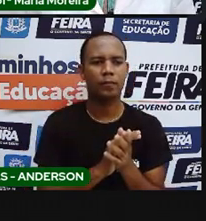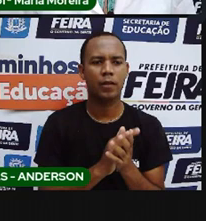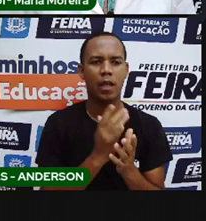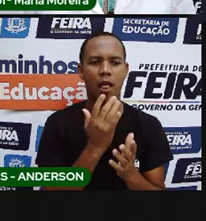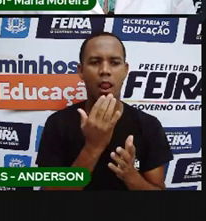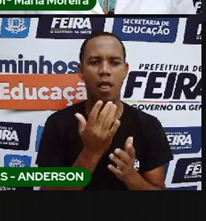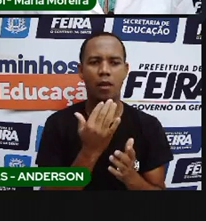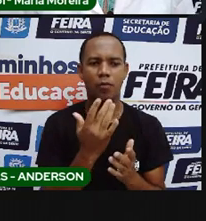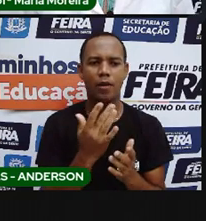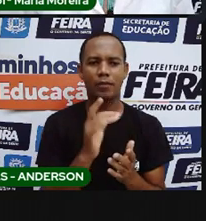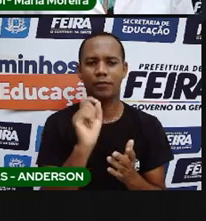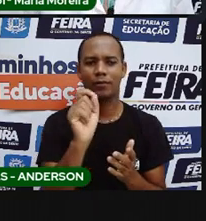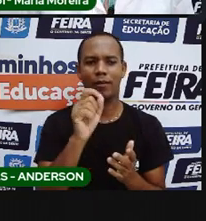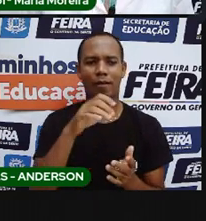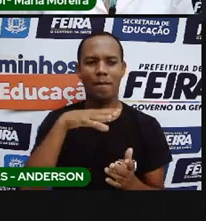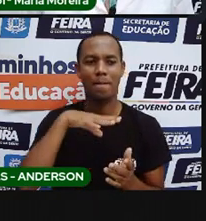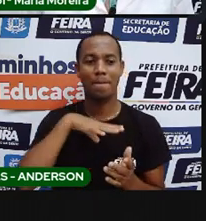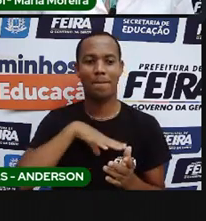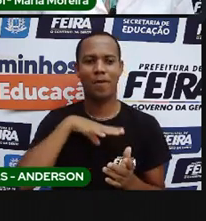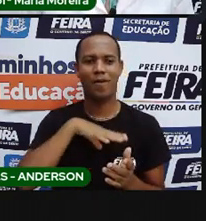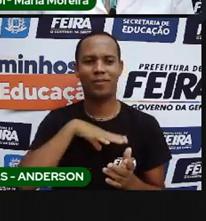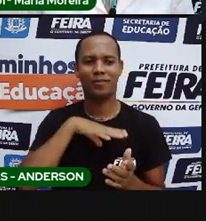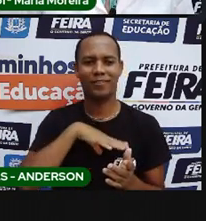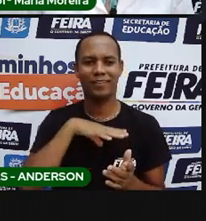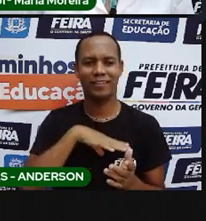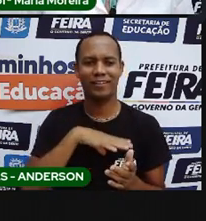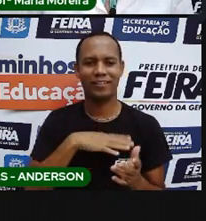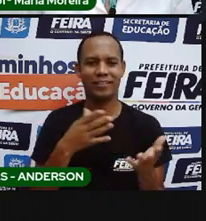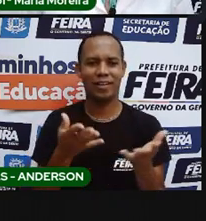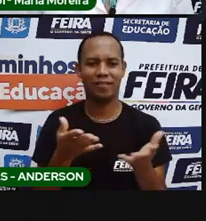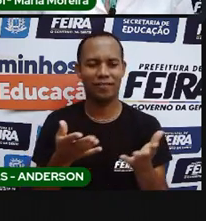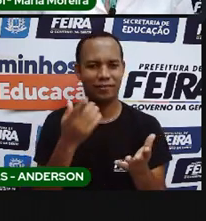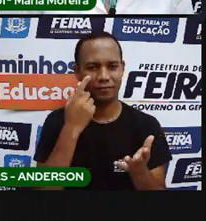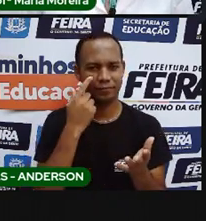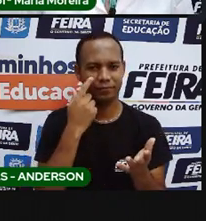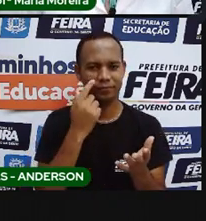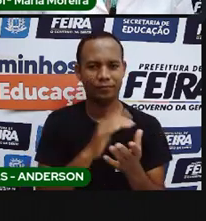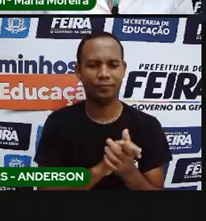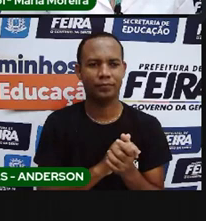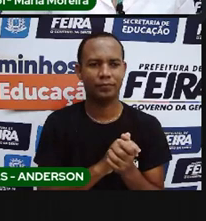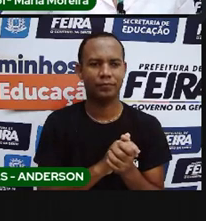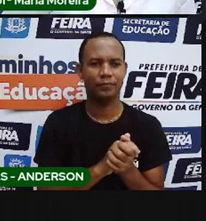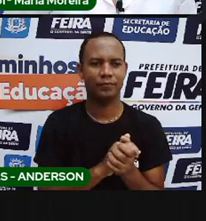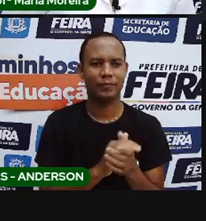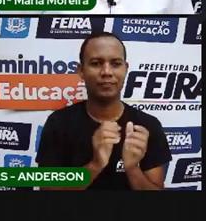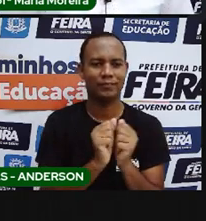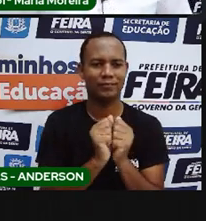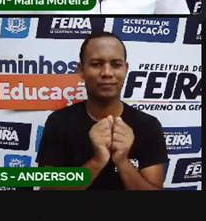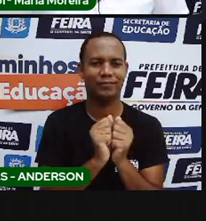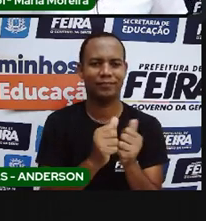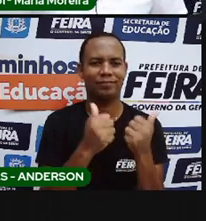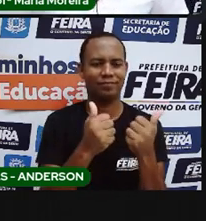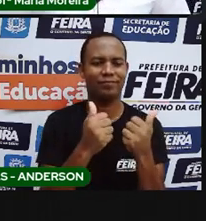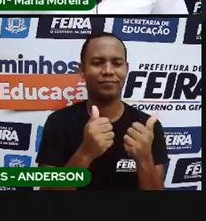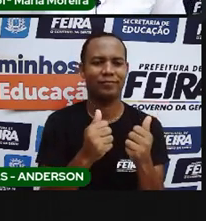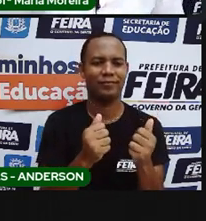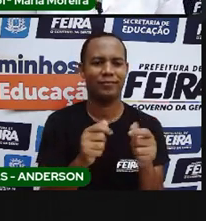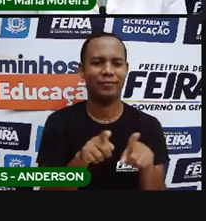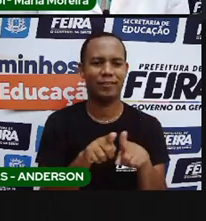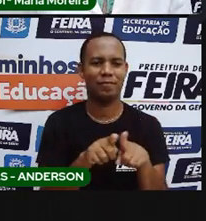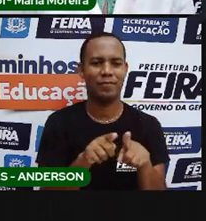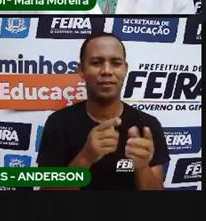linguagem. E vamos continuar aqui com a Pró Maria, com vocês. E ambas estamos